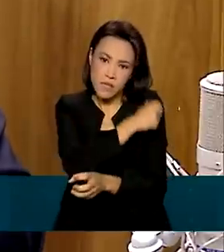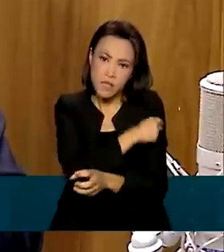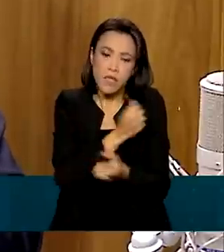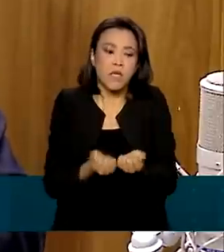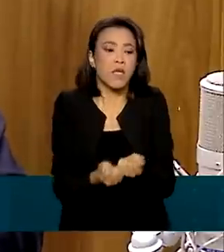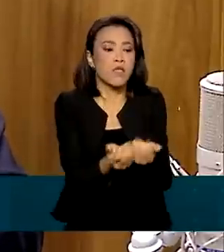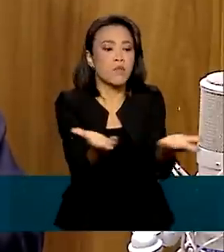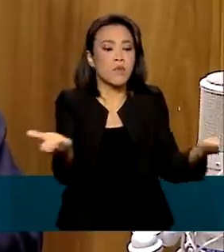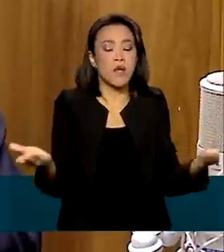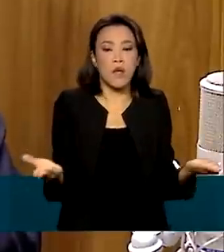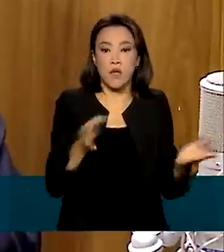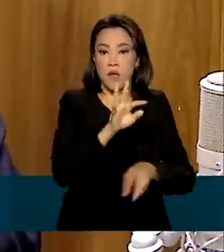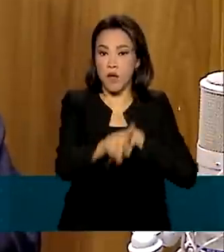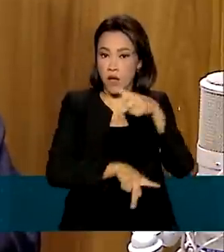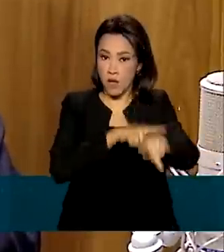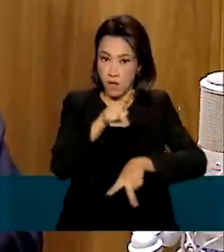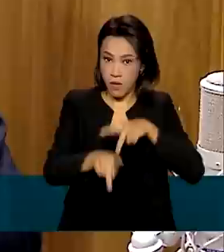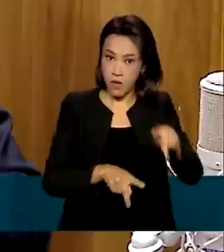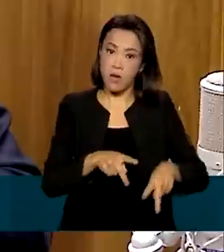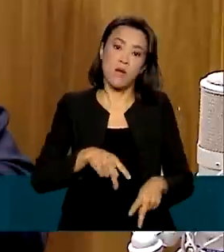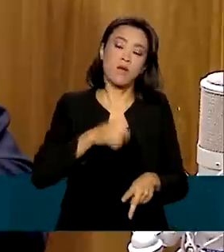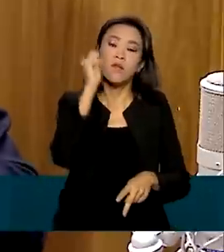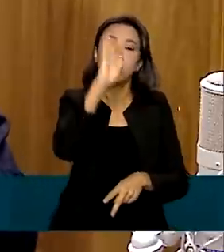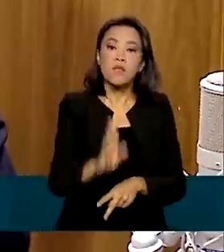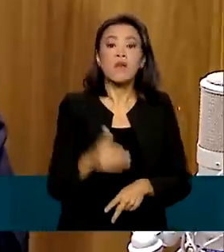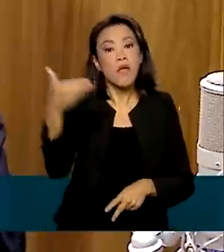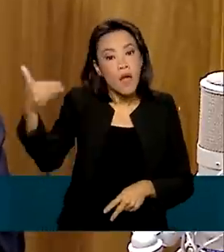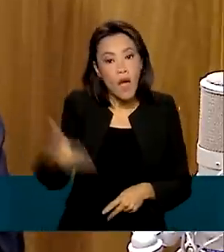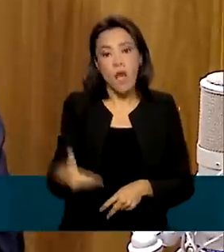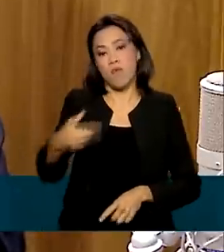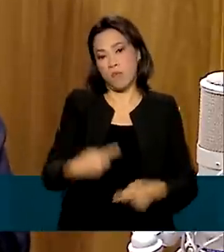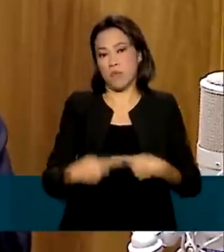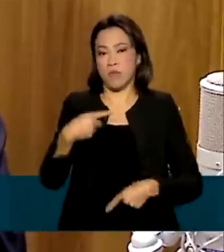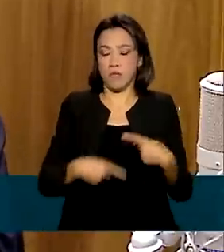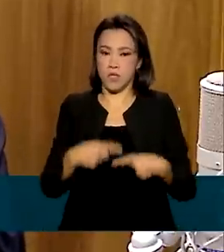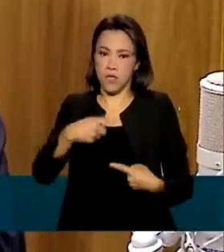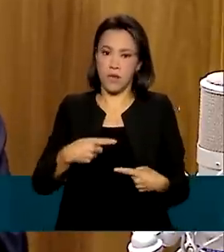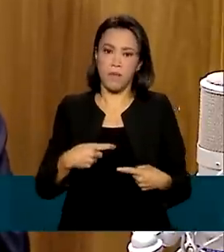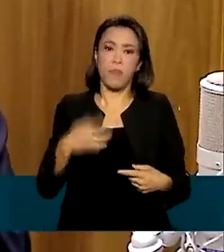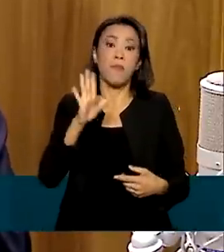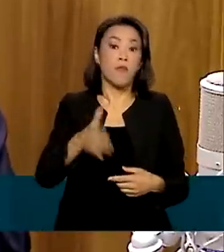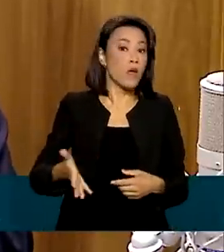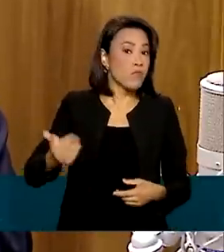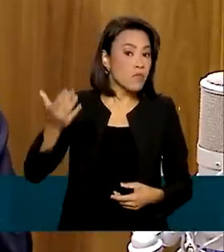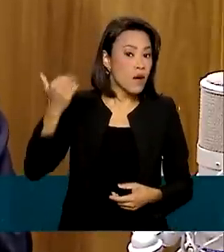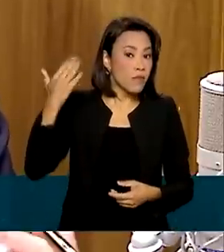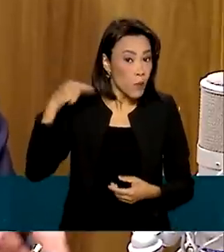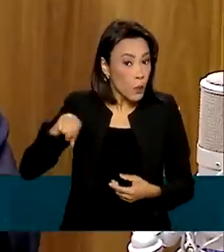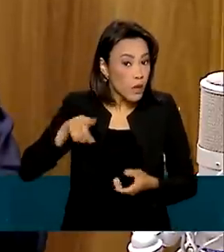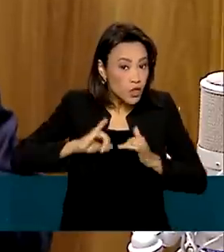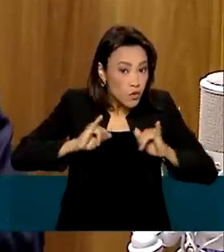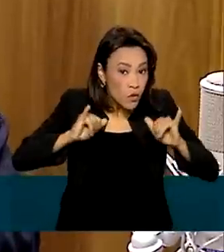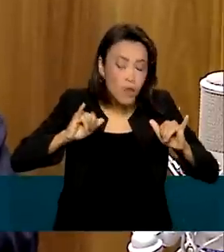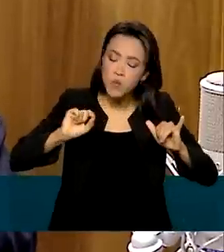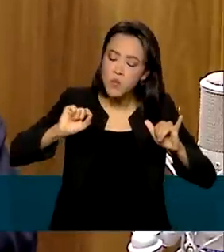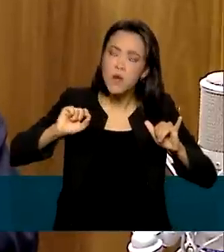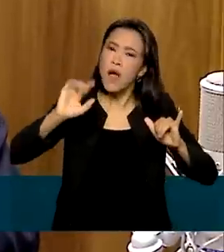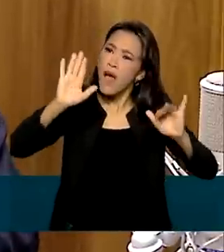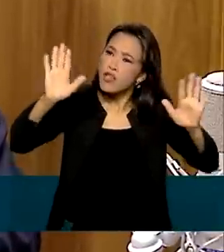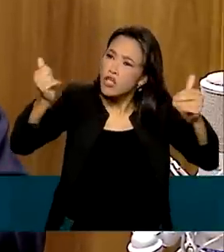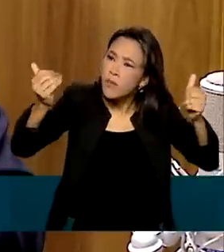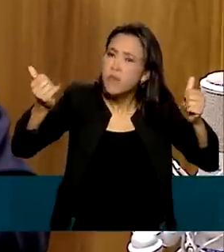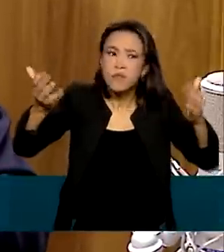à população brasileira como uma política pública. Há aquela fase que nós fazemos uma campanha, que é para fazer um chamamento